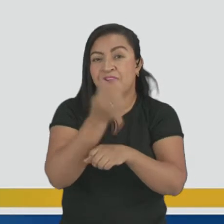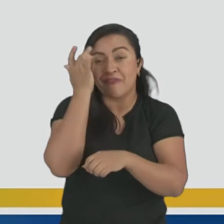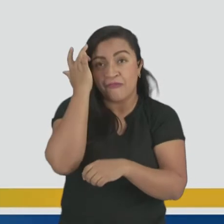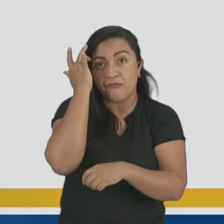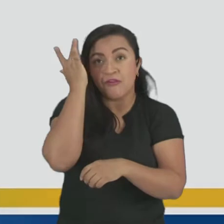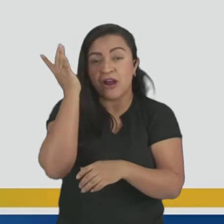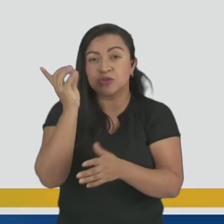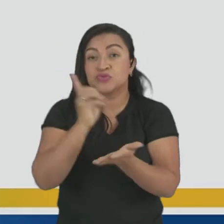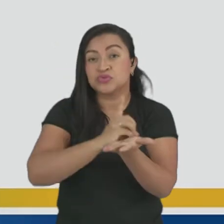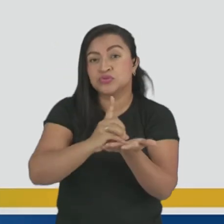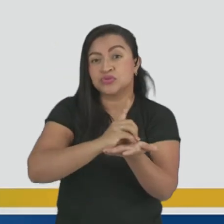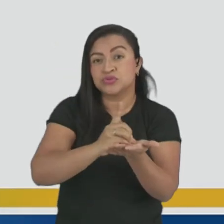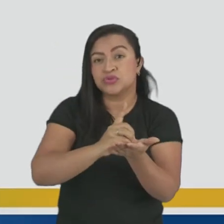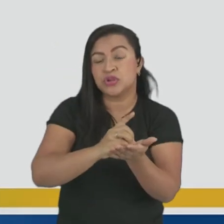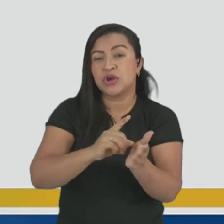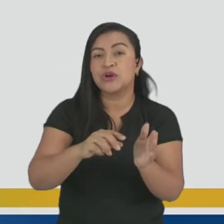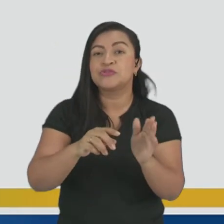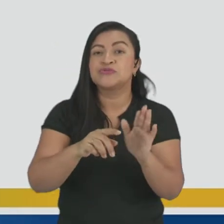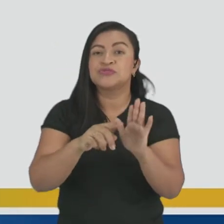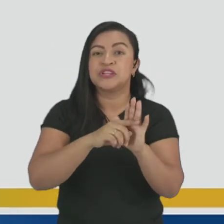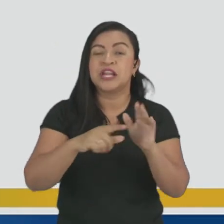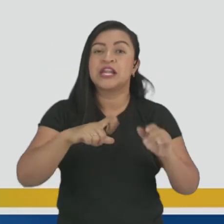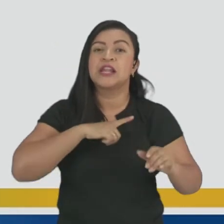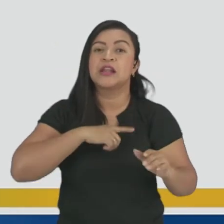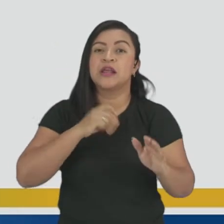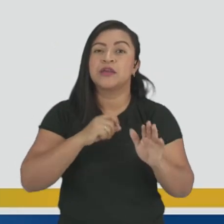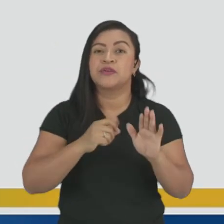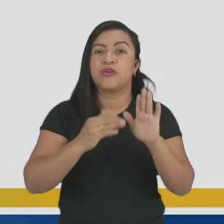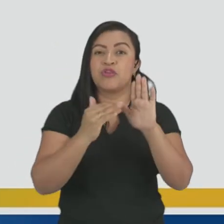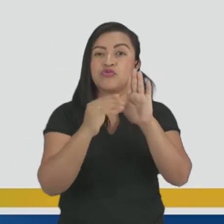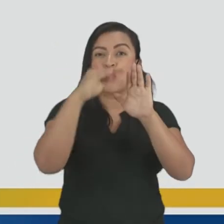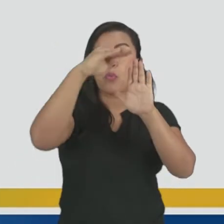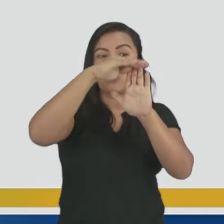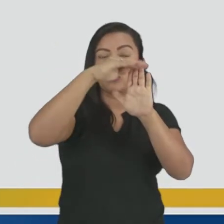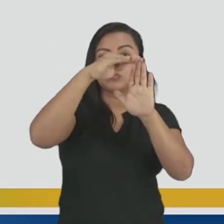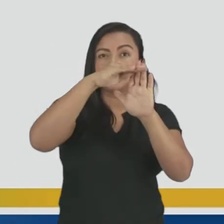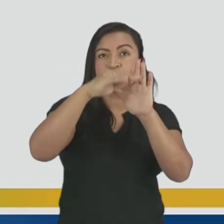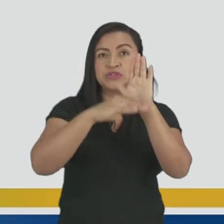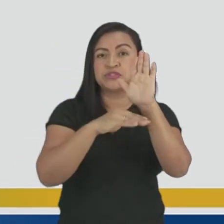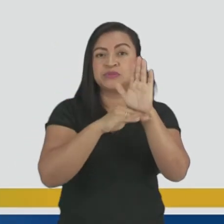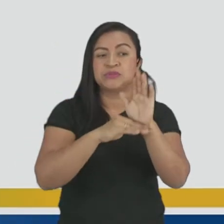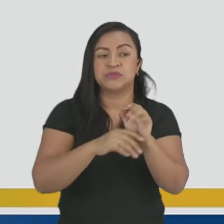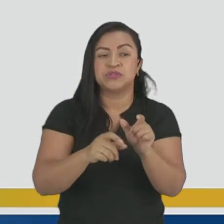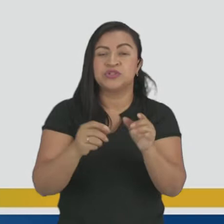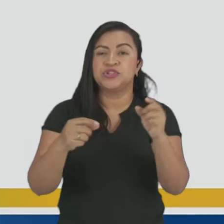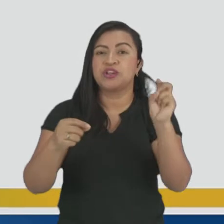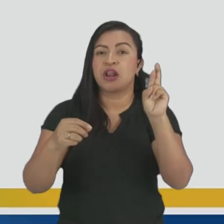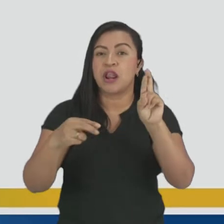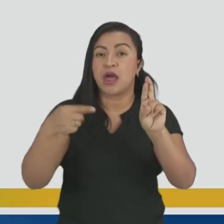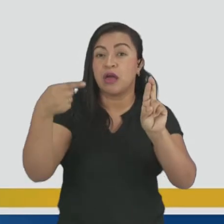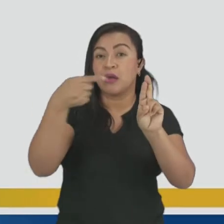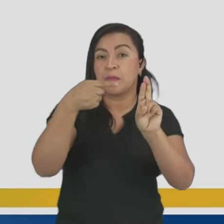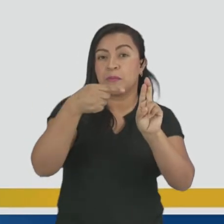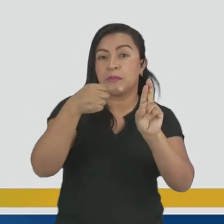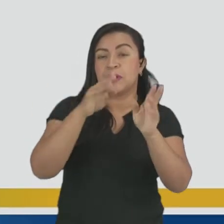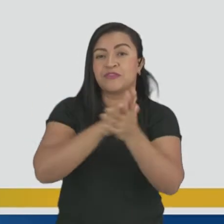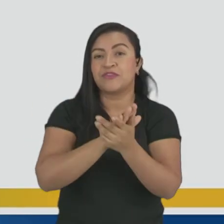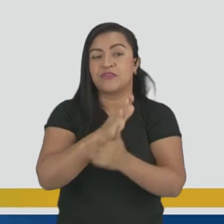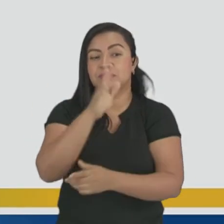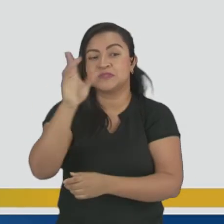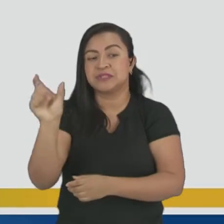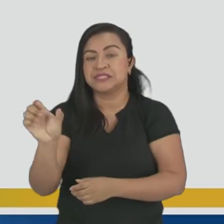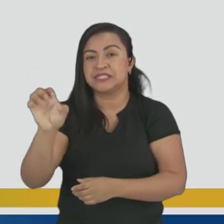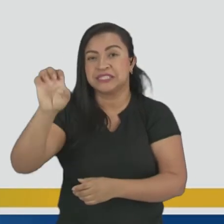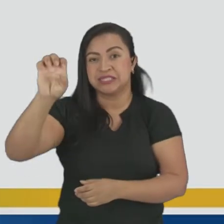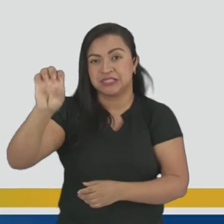dicionários costumam apresentar no alto de cada página duas palavras de referência. A palavra da esquerda informa qual é o